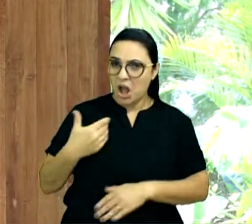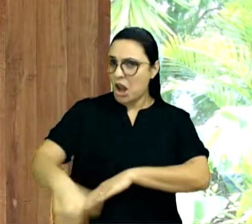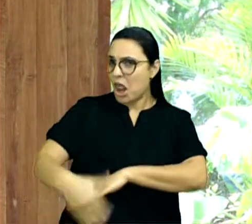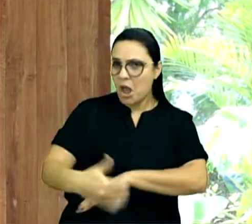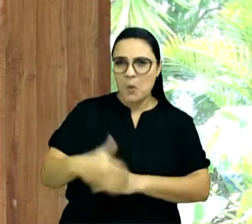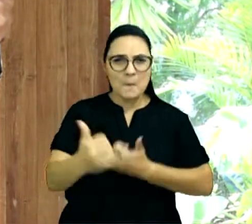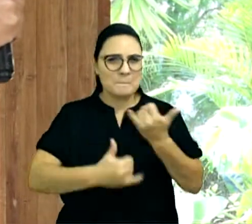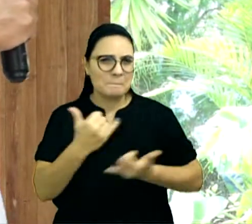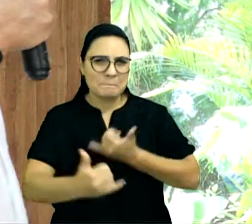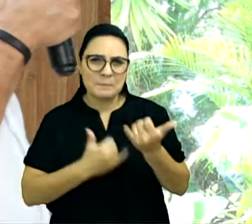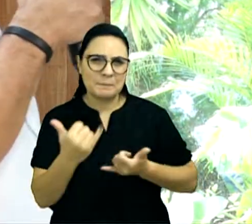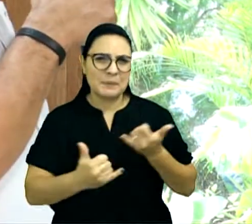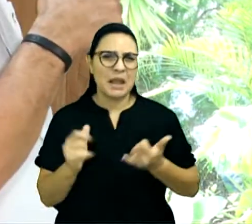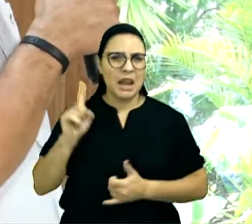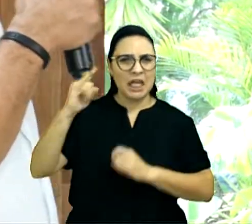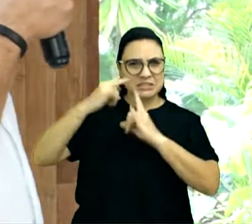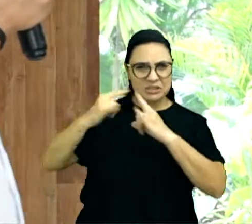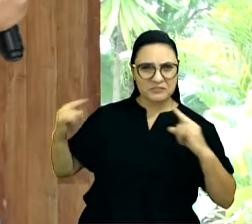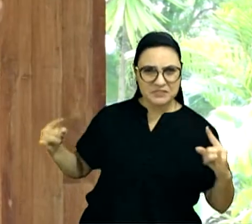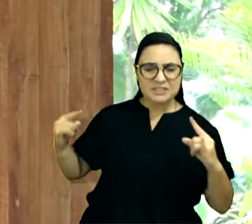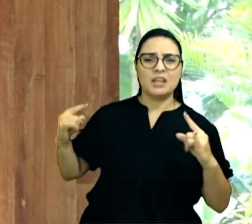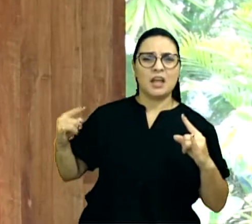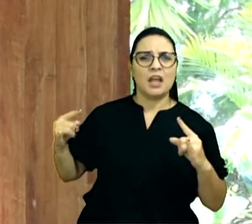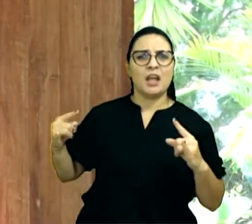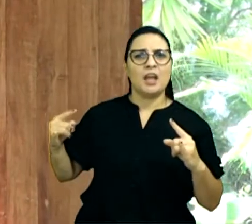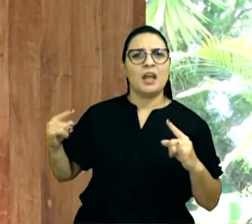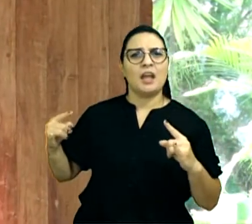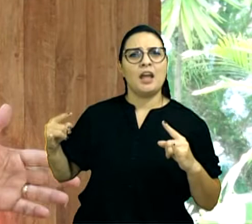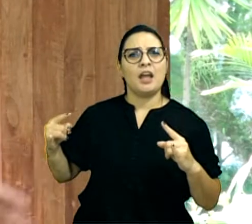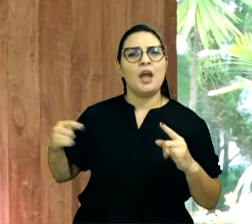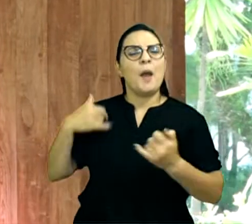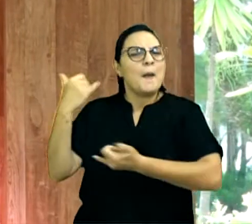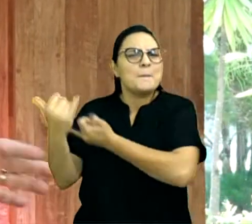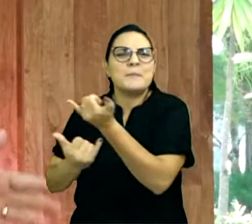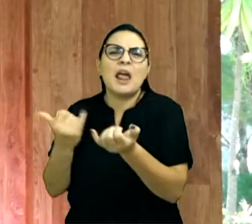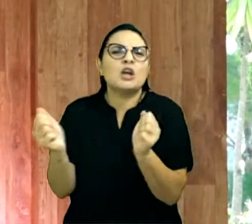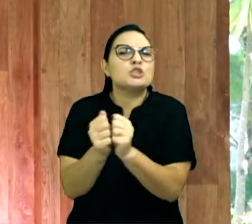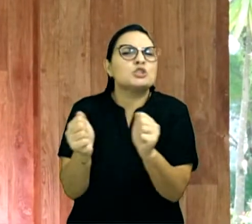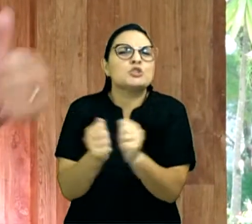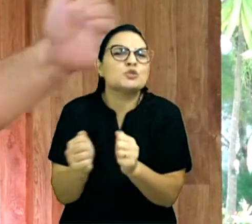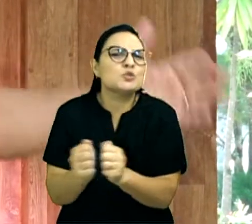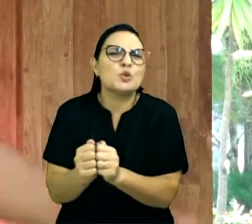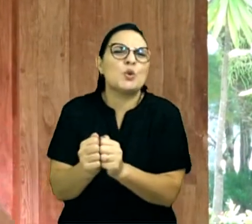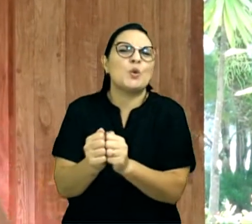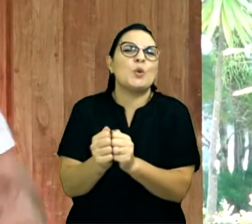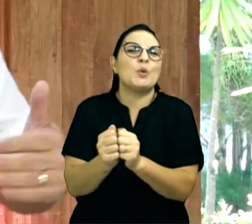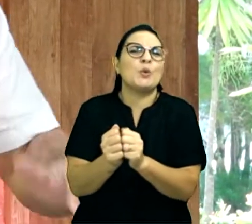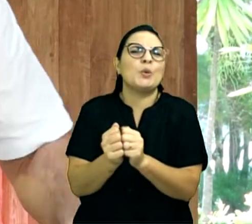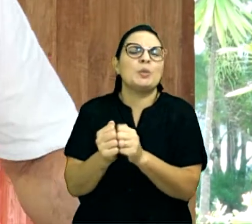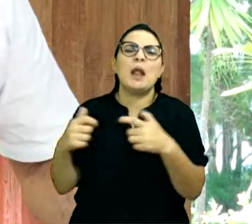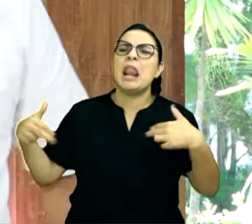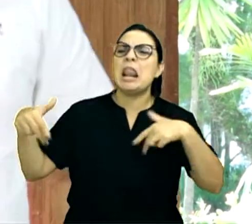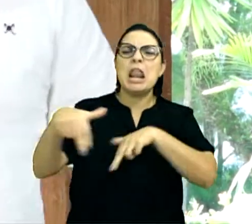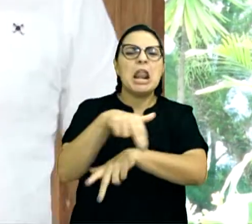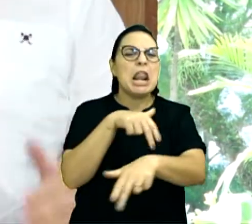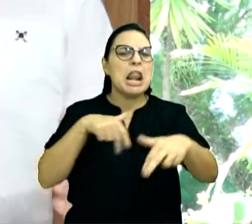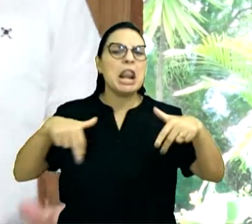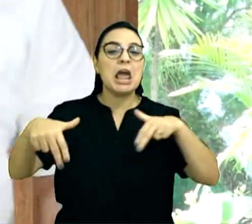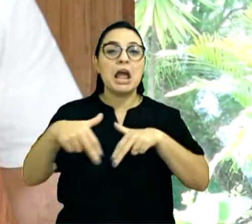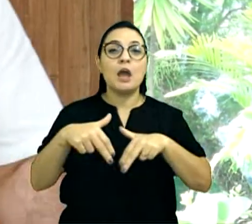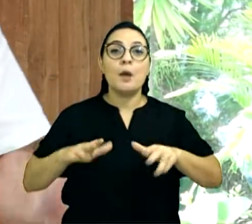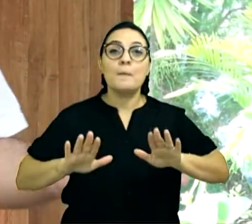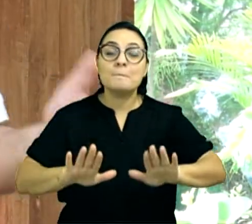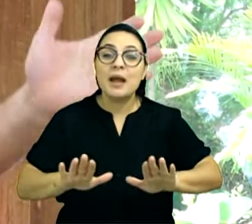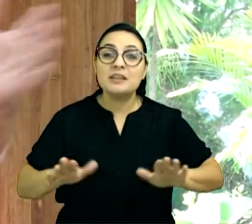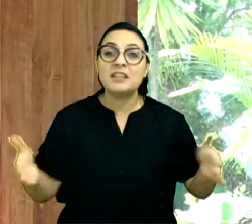Vila Cascatinha, lá em São Vicente, brincando com o pé no chão e essas coisas. Só que os